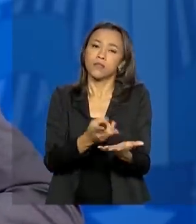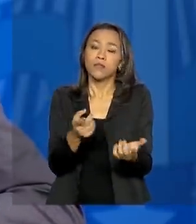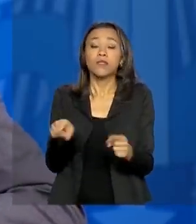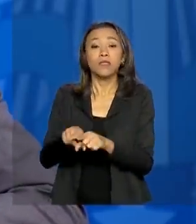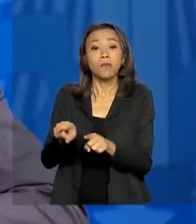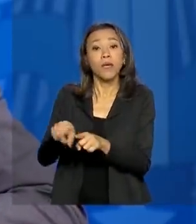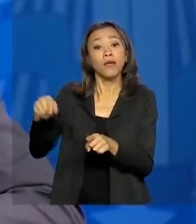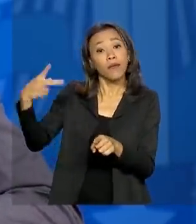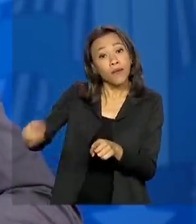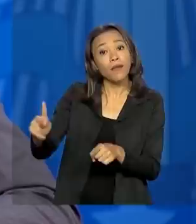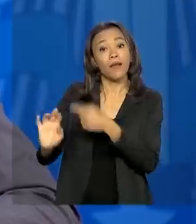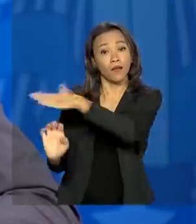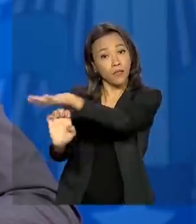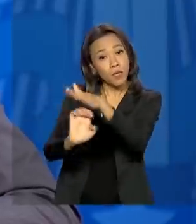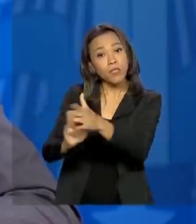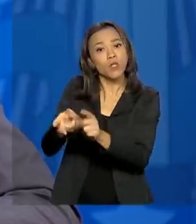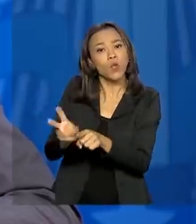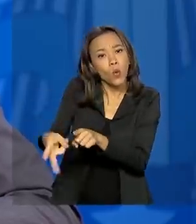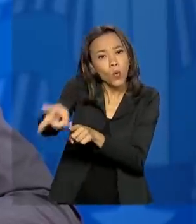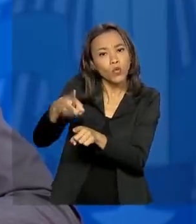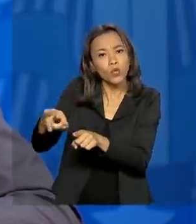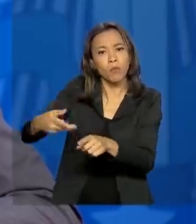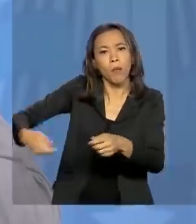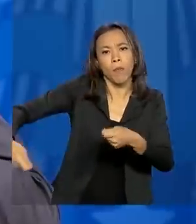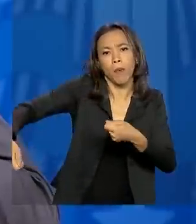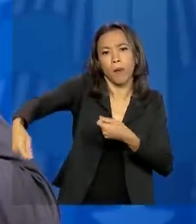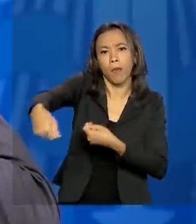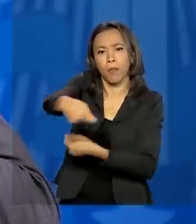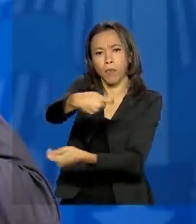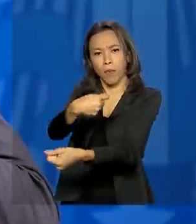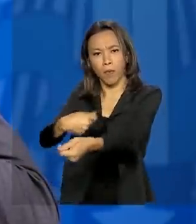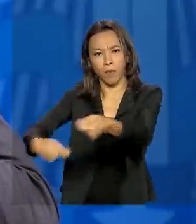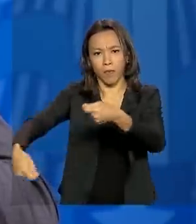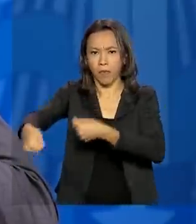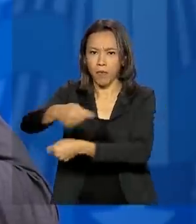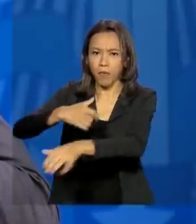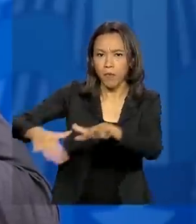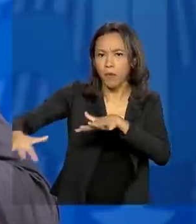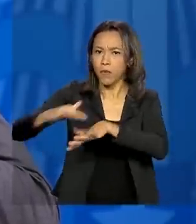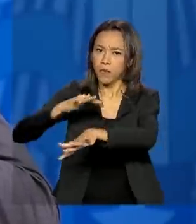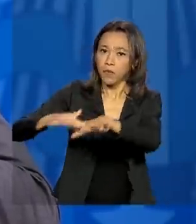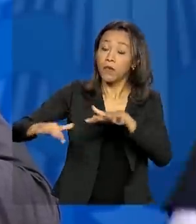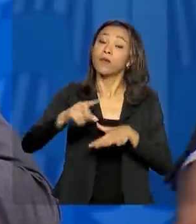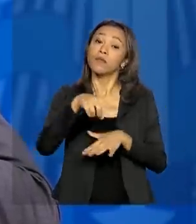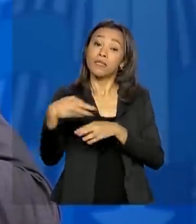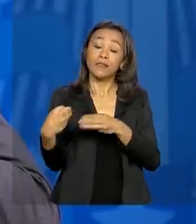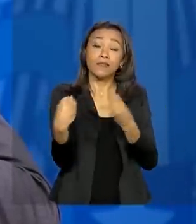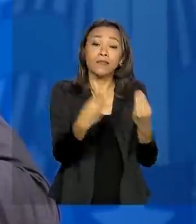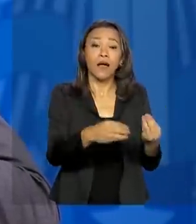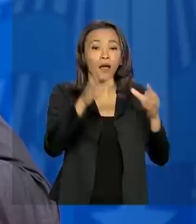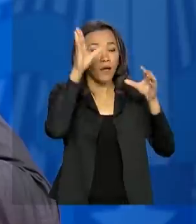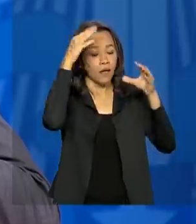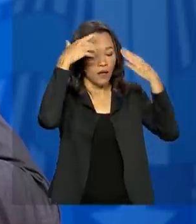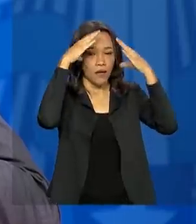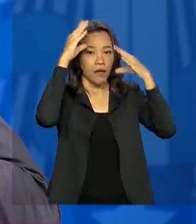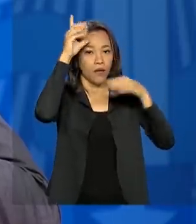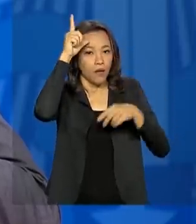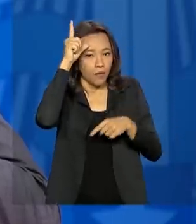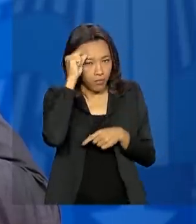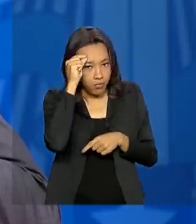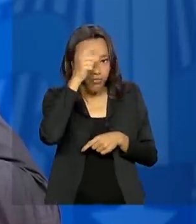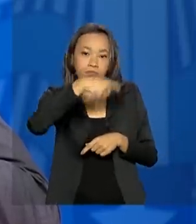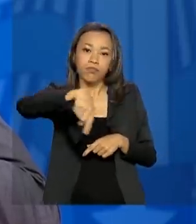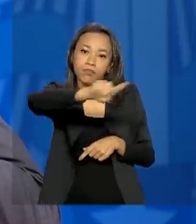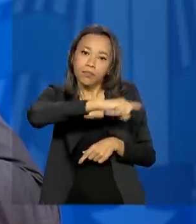negócios e das empresas que movimentam nossa economia. Trazer tranquilidade para as pessoas e, em conjunto, empregados e empregadores